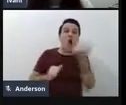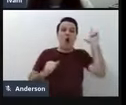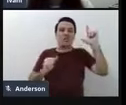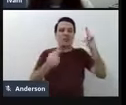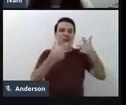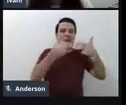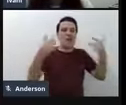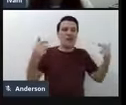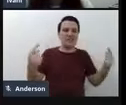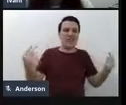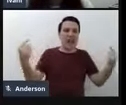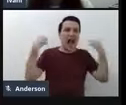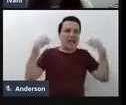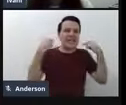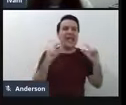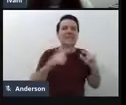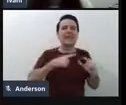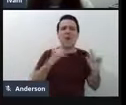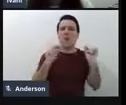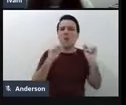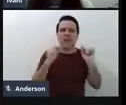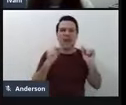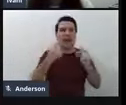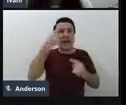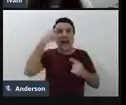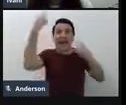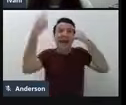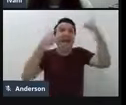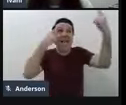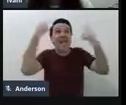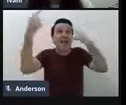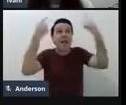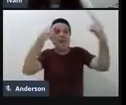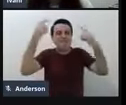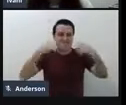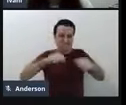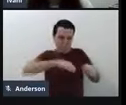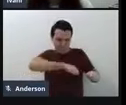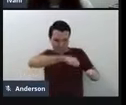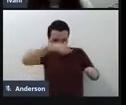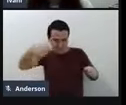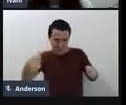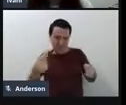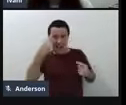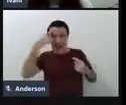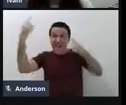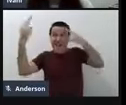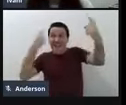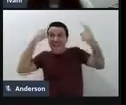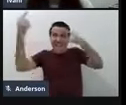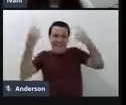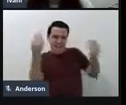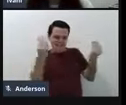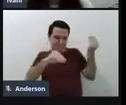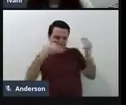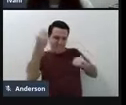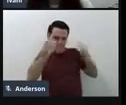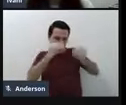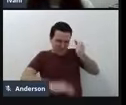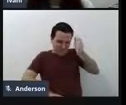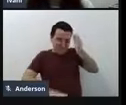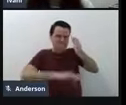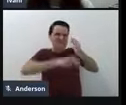tentar realmente salvar o mundo, soltando aí sementes para que as pessoas reflitam sobre a temática, para que as pessoas